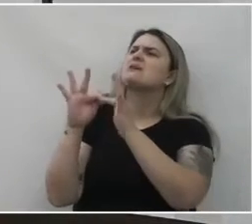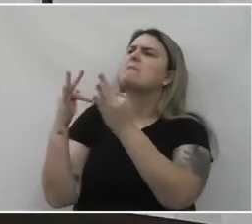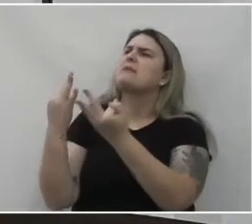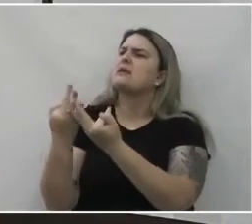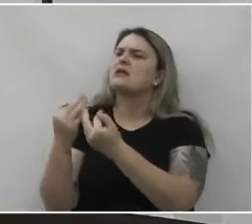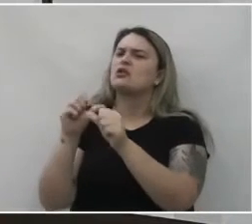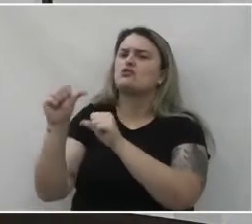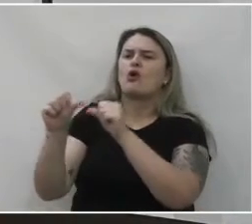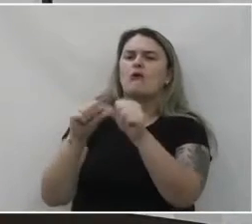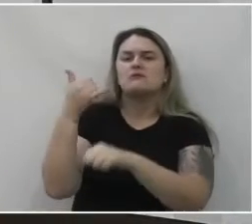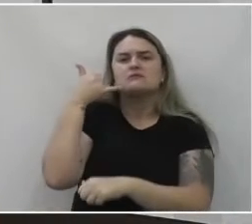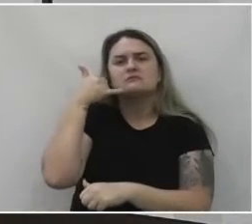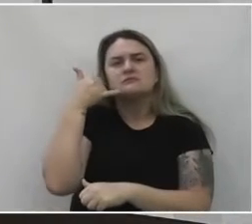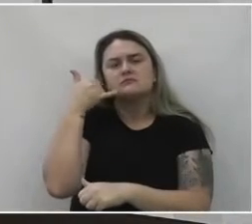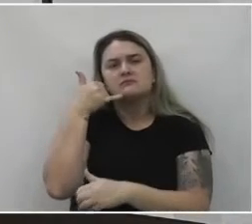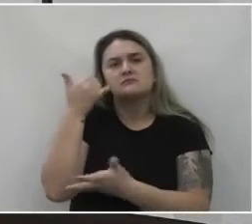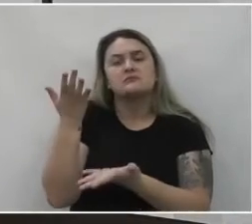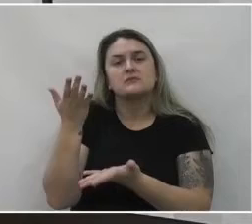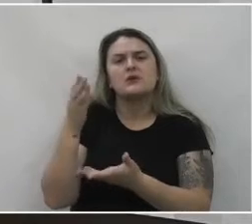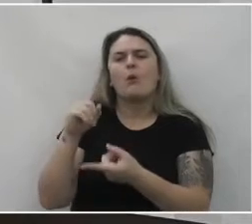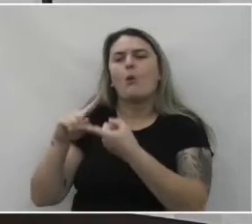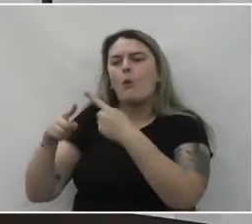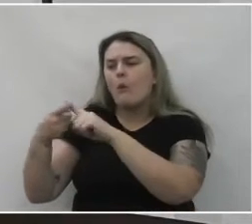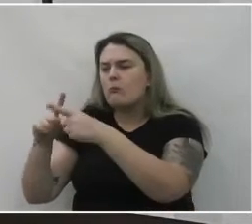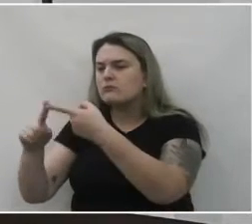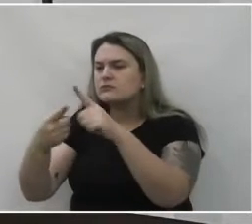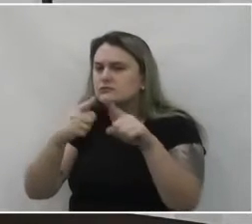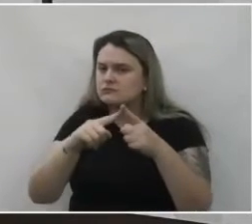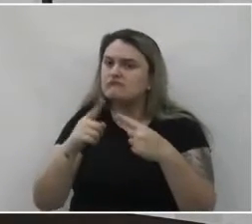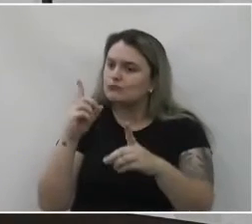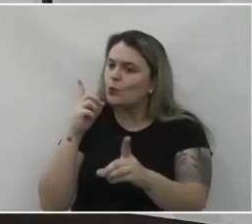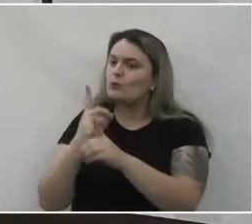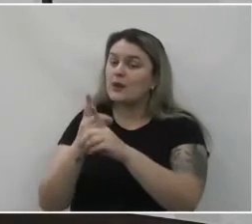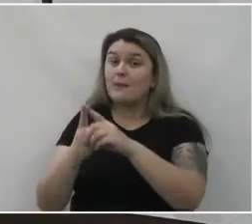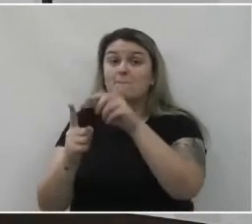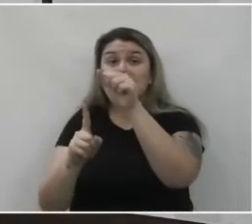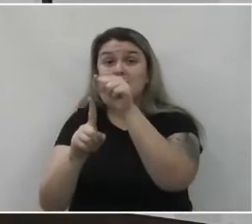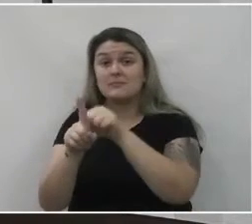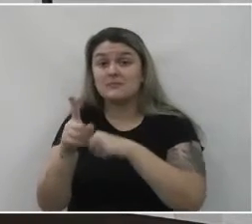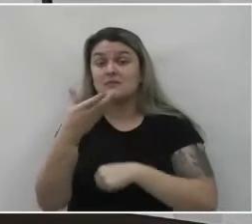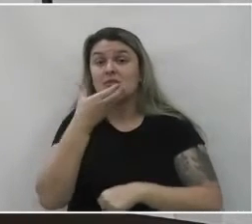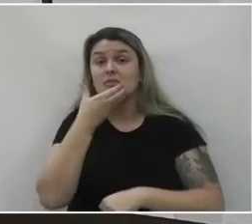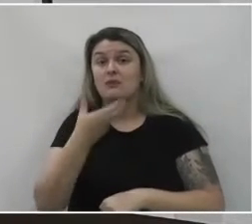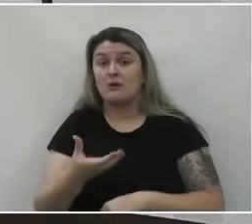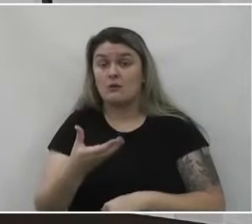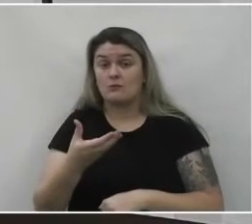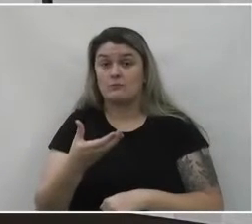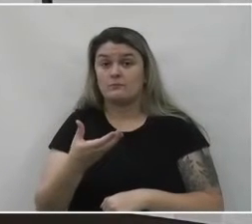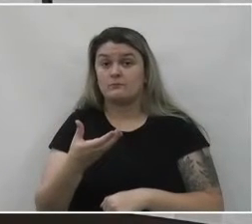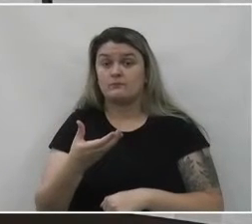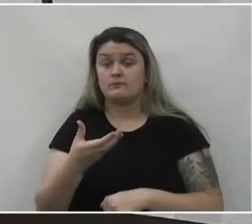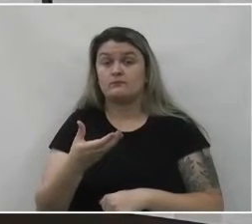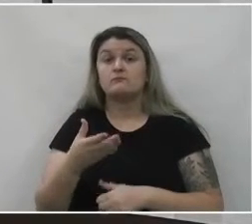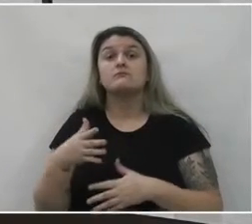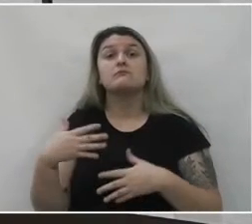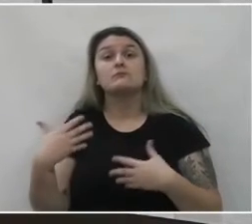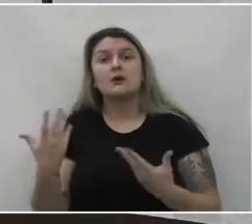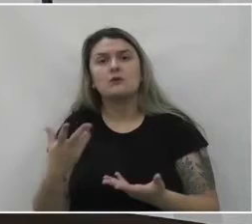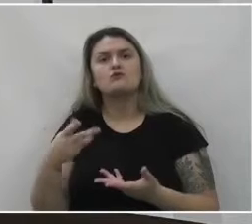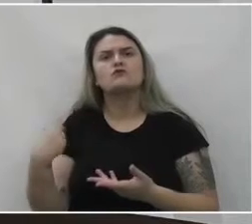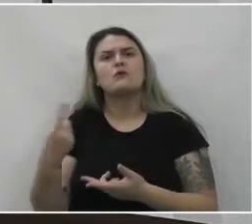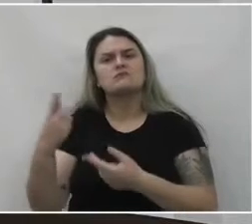trocamos contatos telefônicos. Combinamos um encontro para o mês de dezembro, naquele ano, no qual